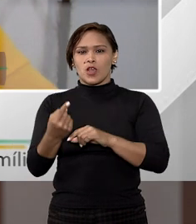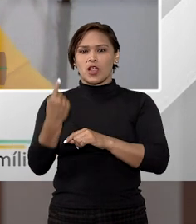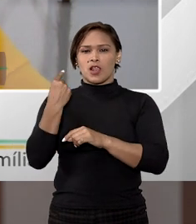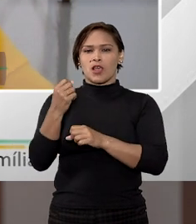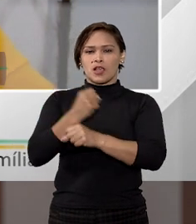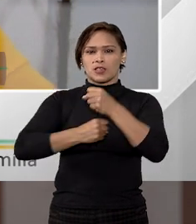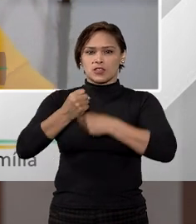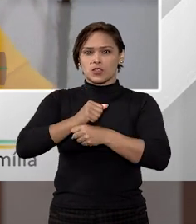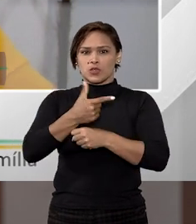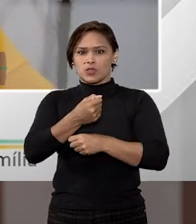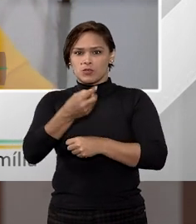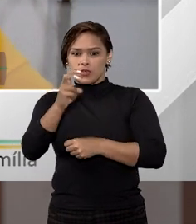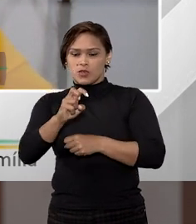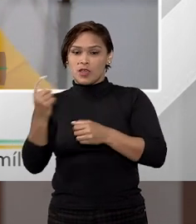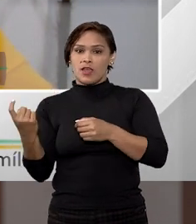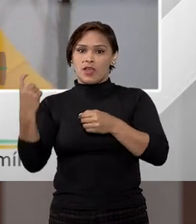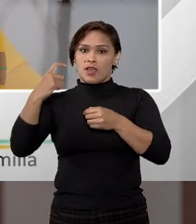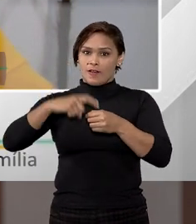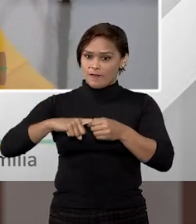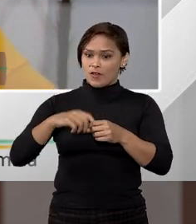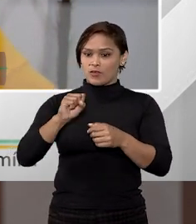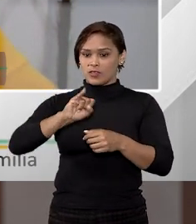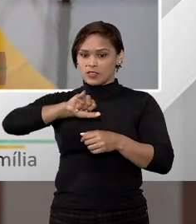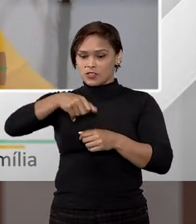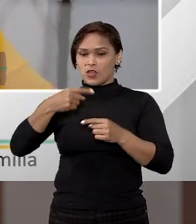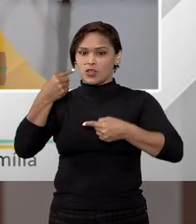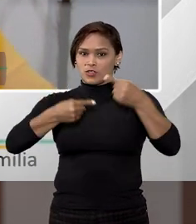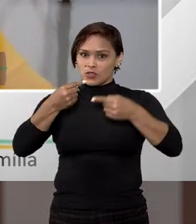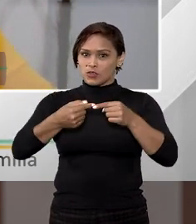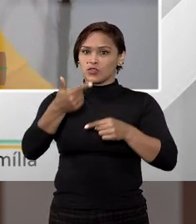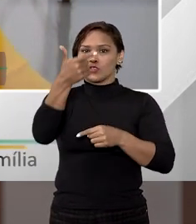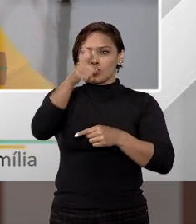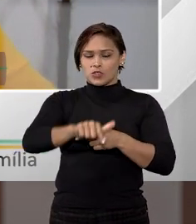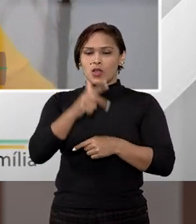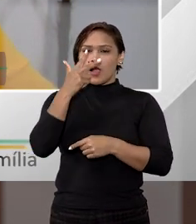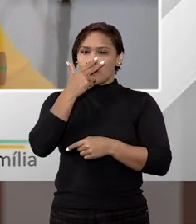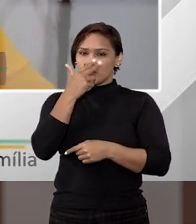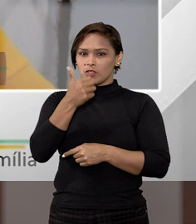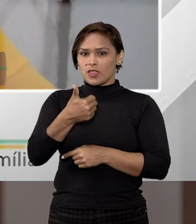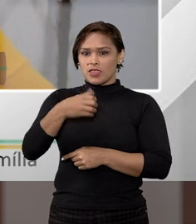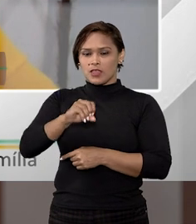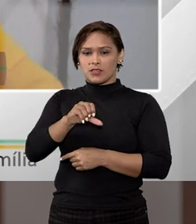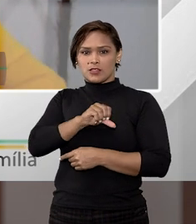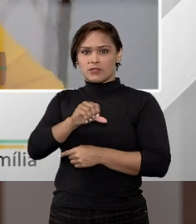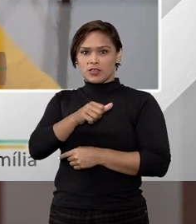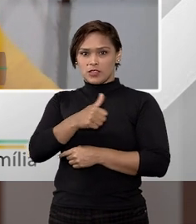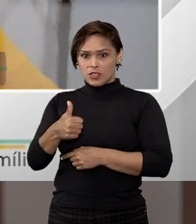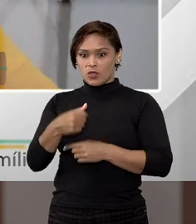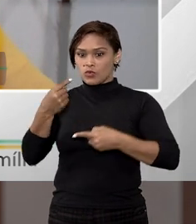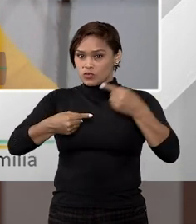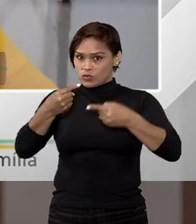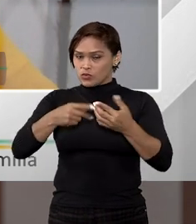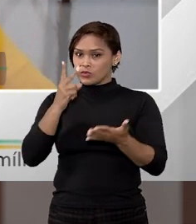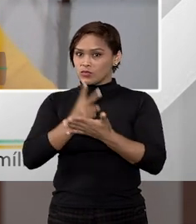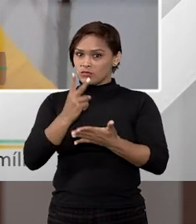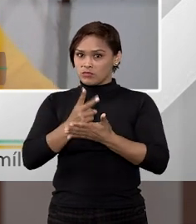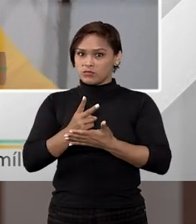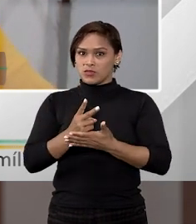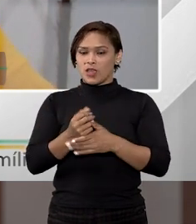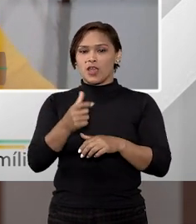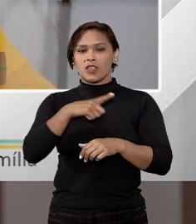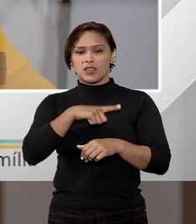lá em 2015, ela volta no STJ a ser discutida pelo tema repetitivo 1091, está em discussão ainda,